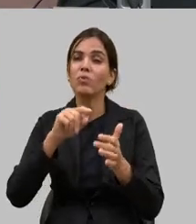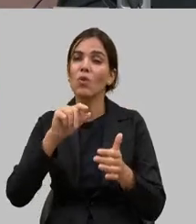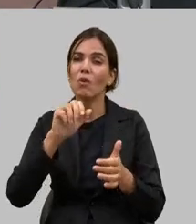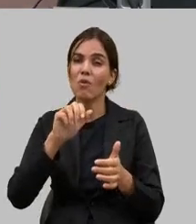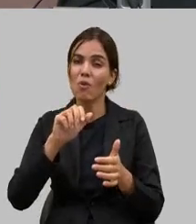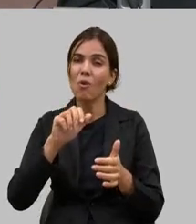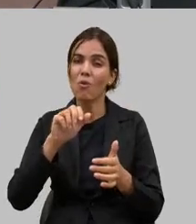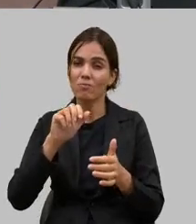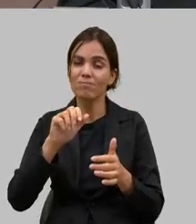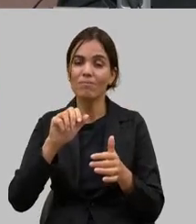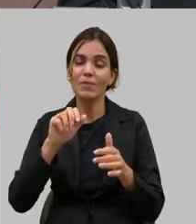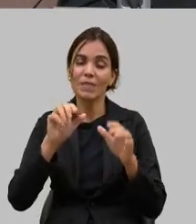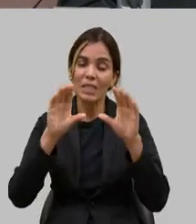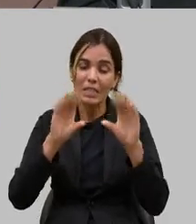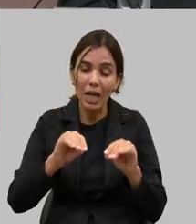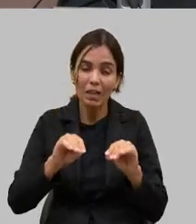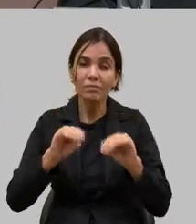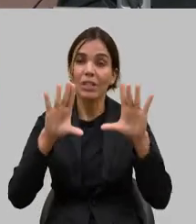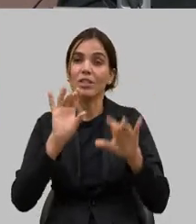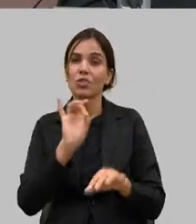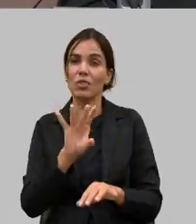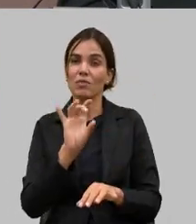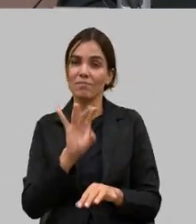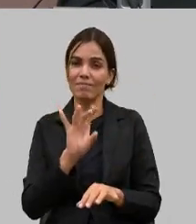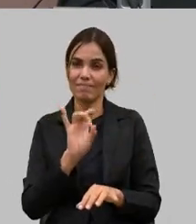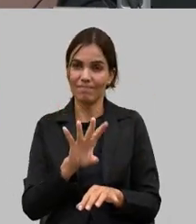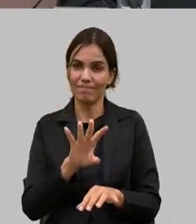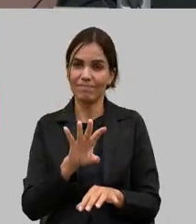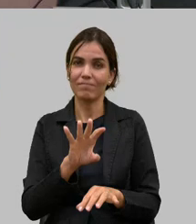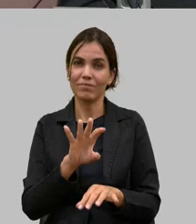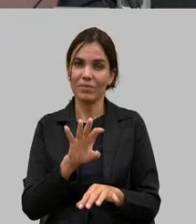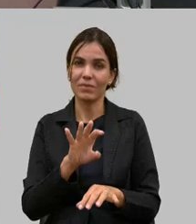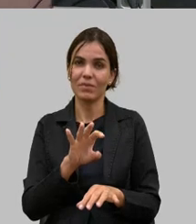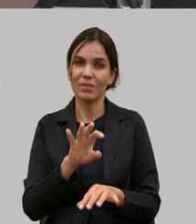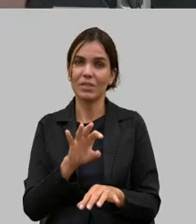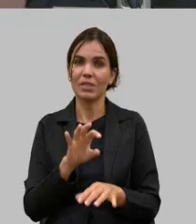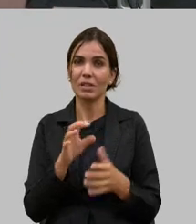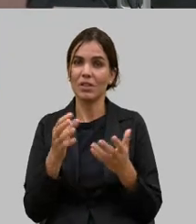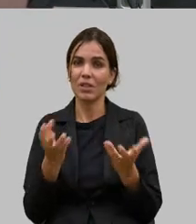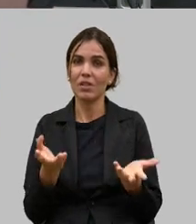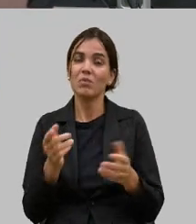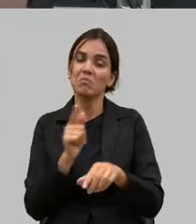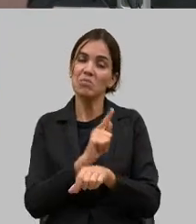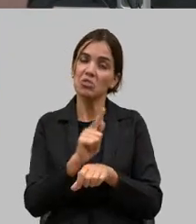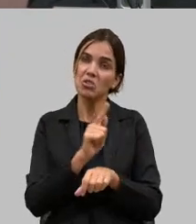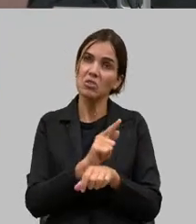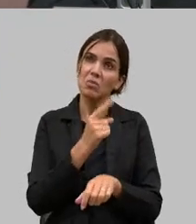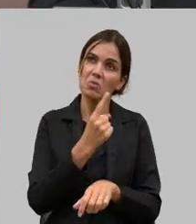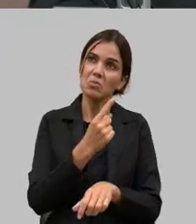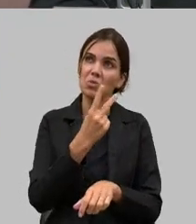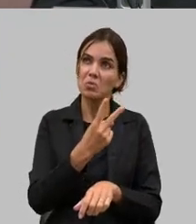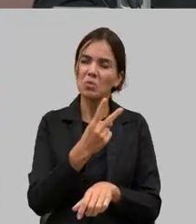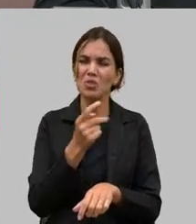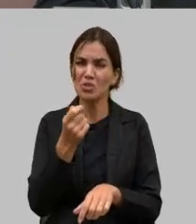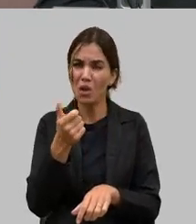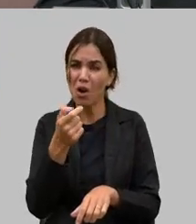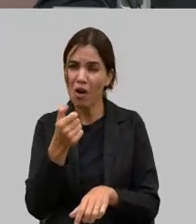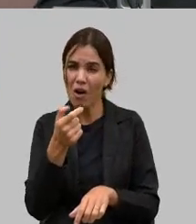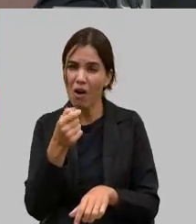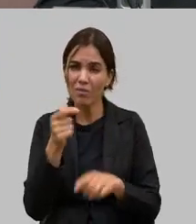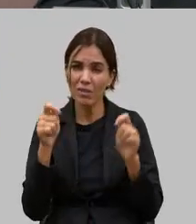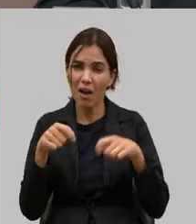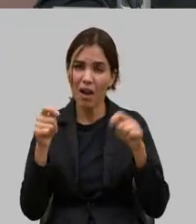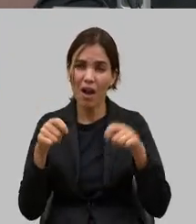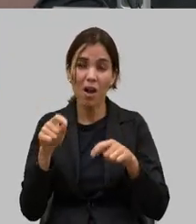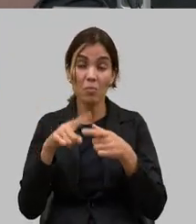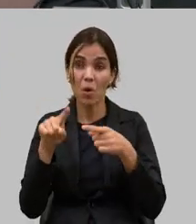abandono que aconteceu na CEMIG durante muitos anos e uma gestão só ou duas ou talvez três ou quatro não vão ser suficientes para poder resolver